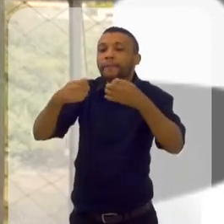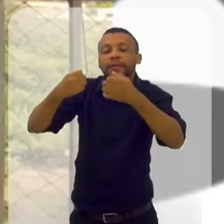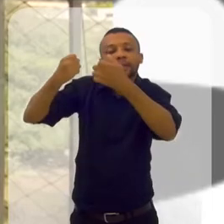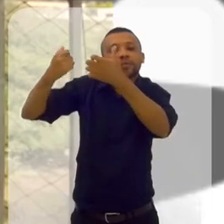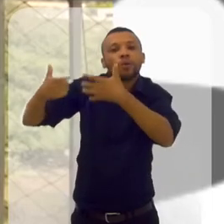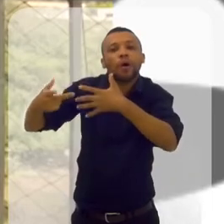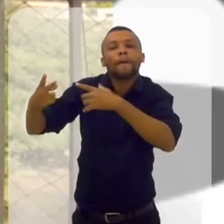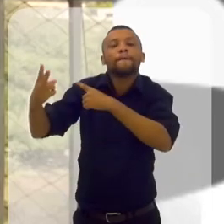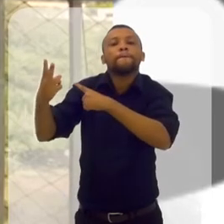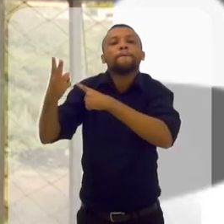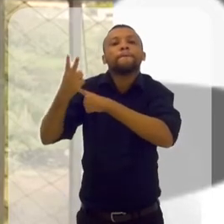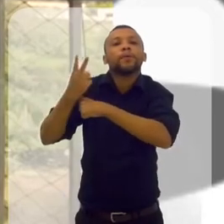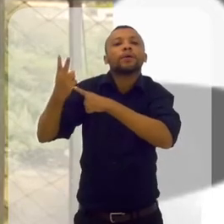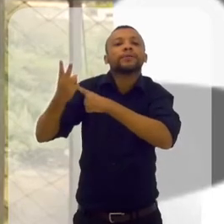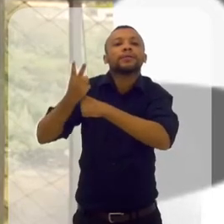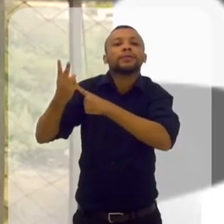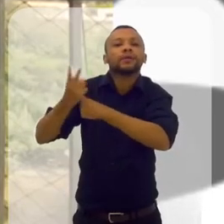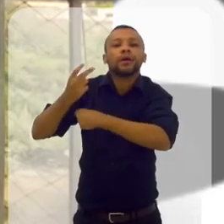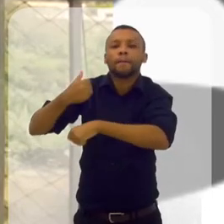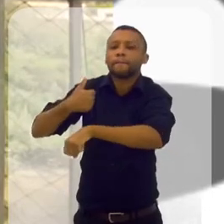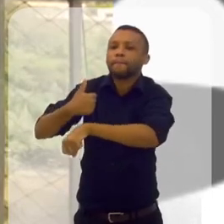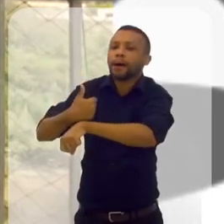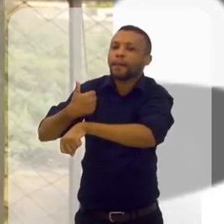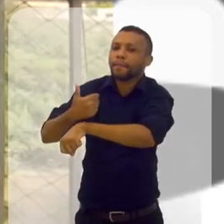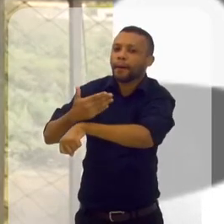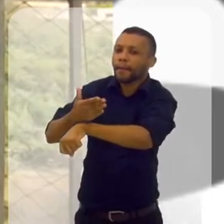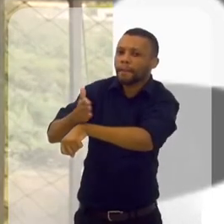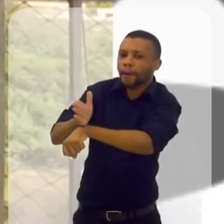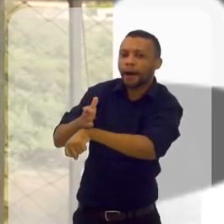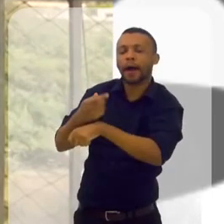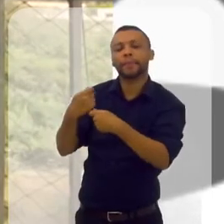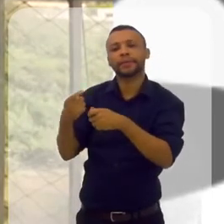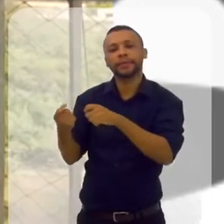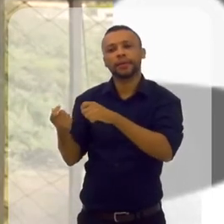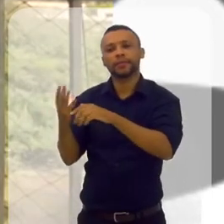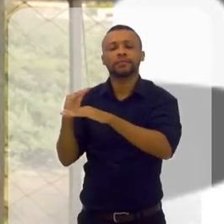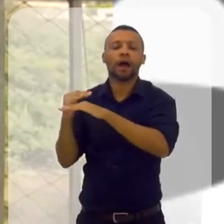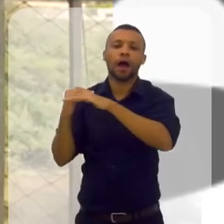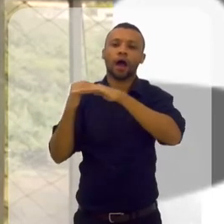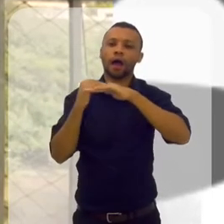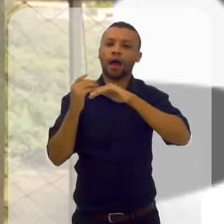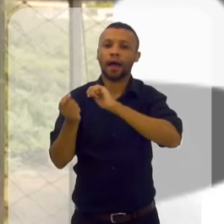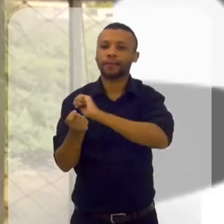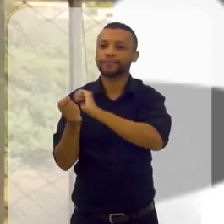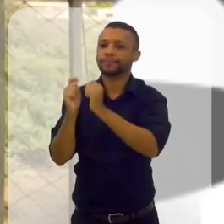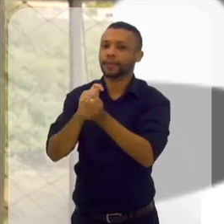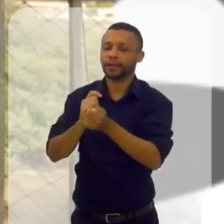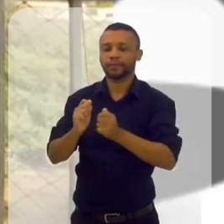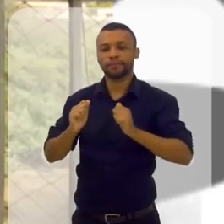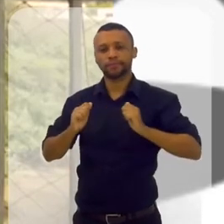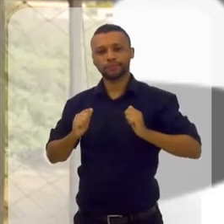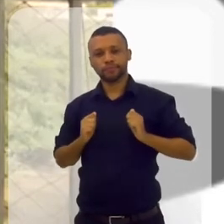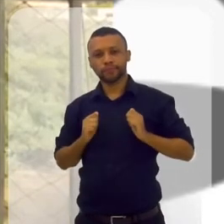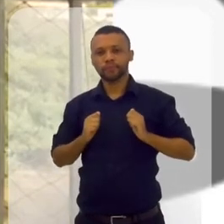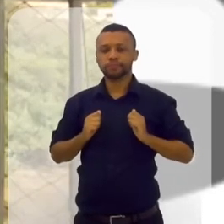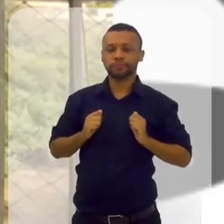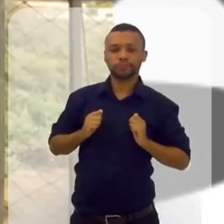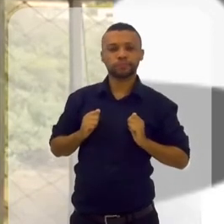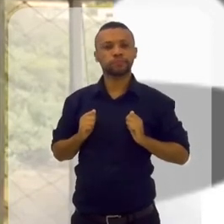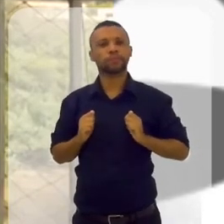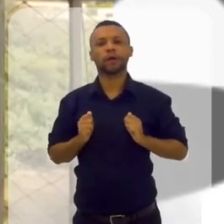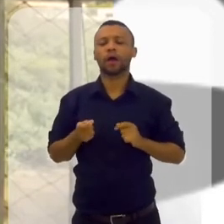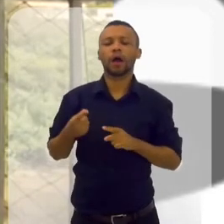Ela precisa te justificar, te proteger o tempo todo. Ela precisa te manter na linha, te deixar bem, confortável. É onde você fica mais